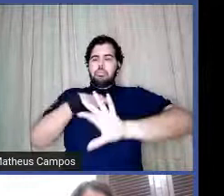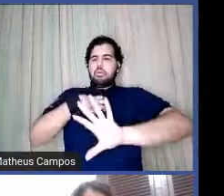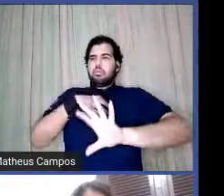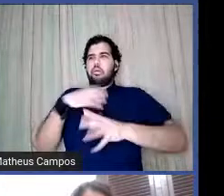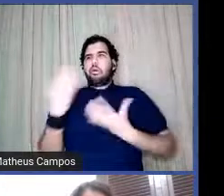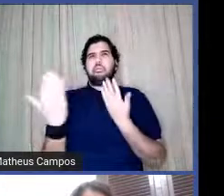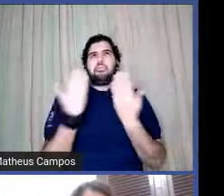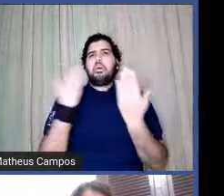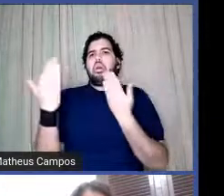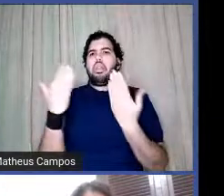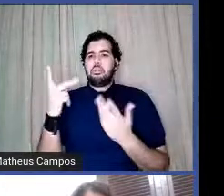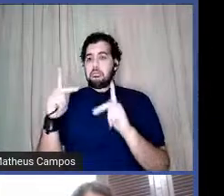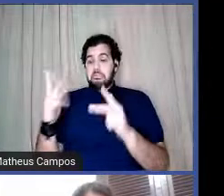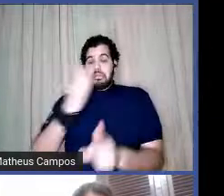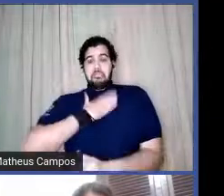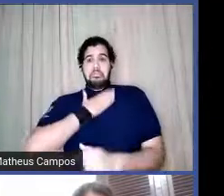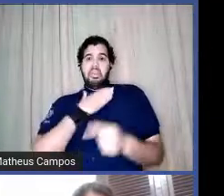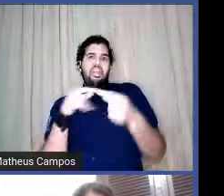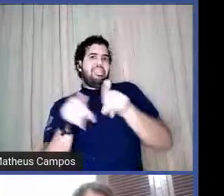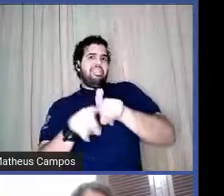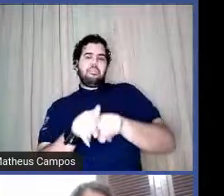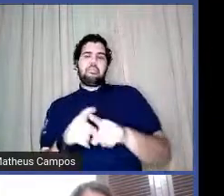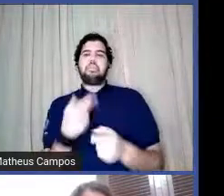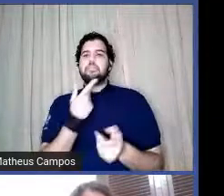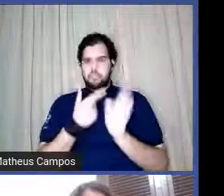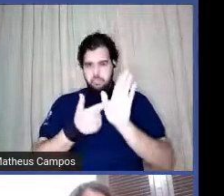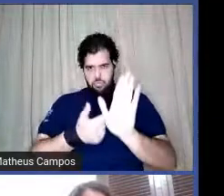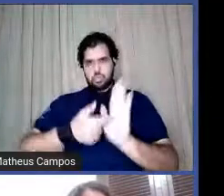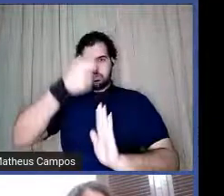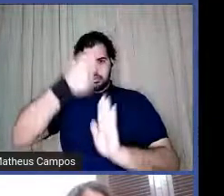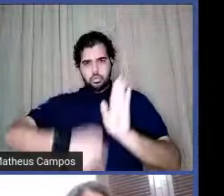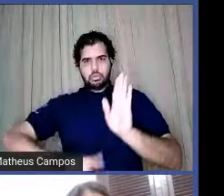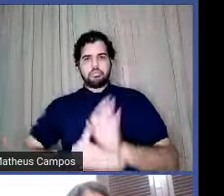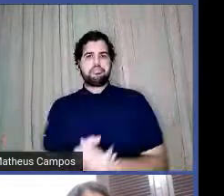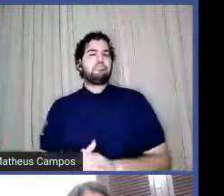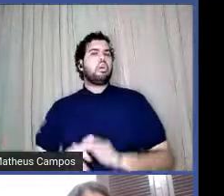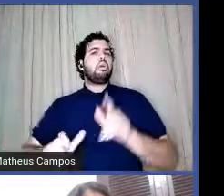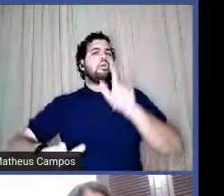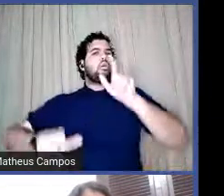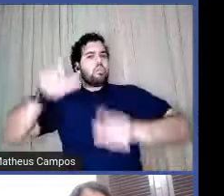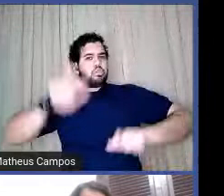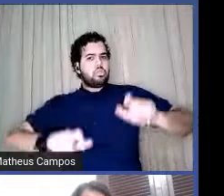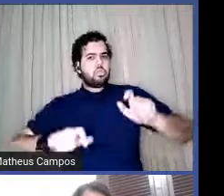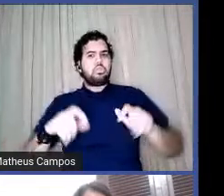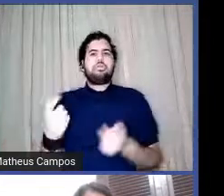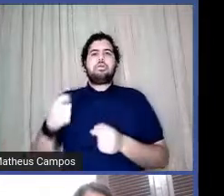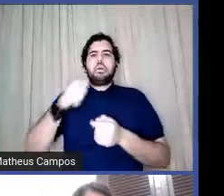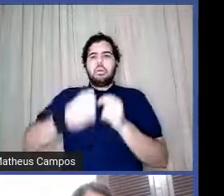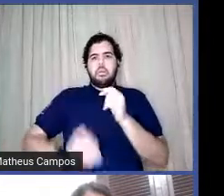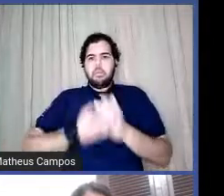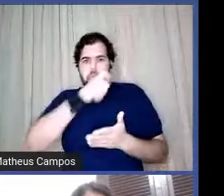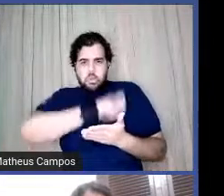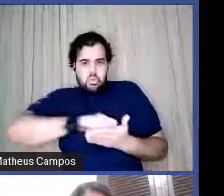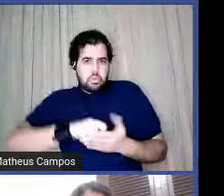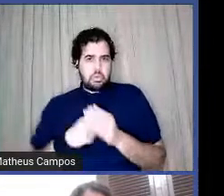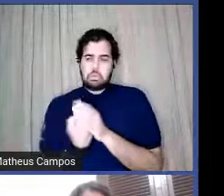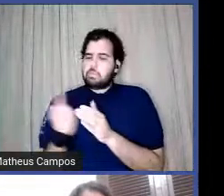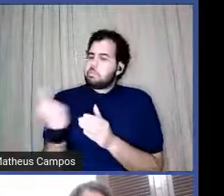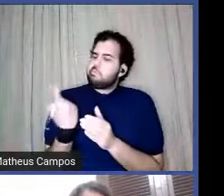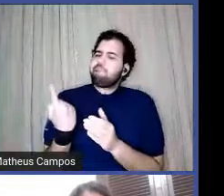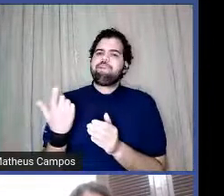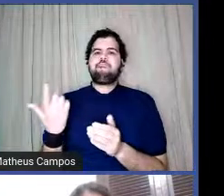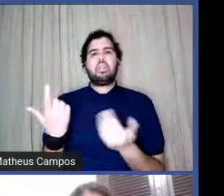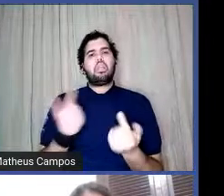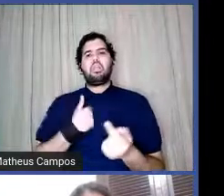minhas, né? E diz assim, escritoras são solitárias e eu não tenho a pretensão de